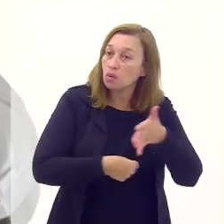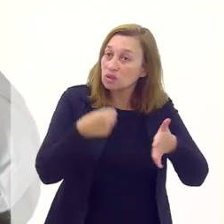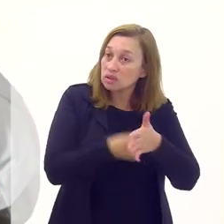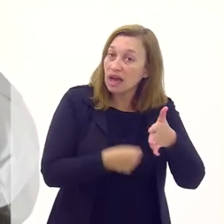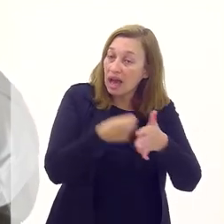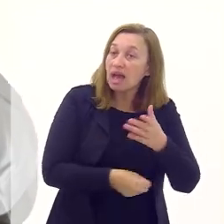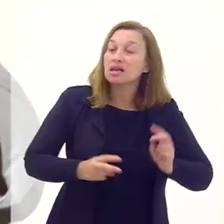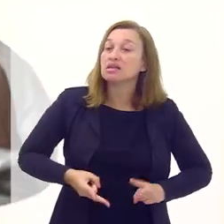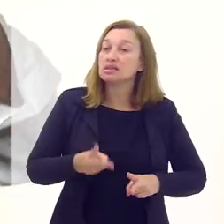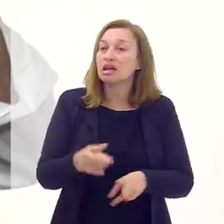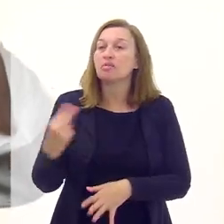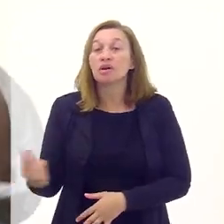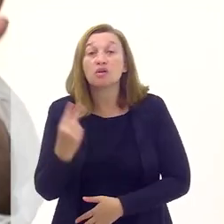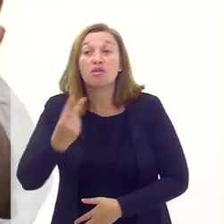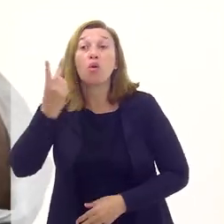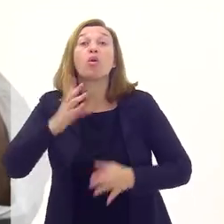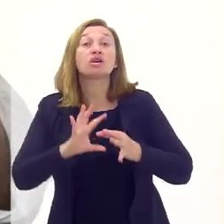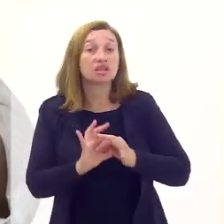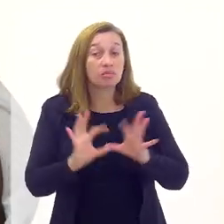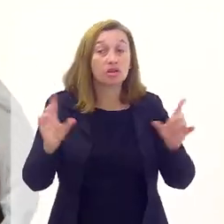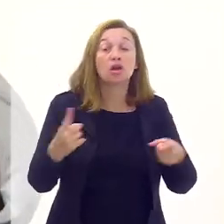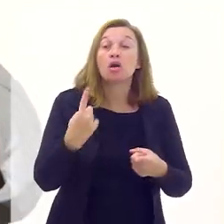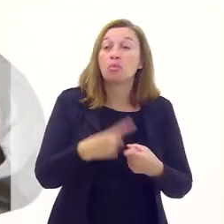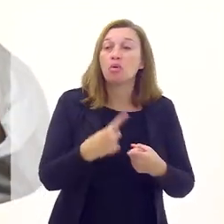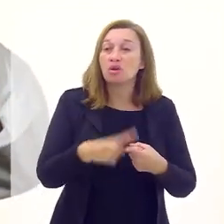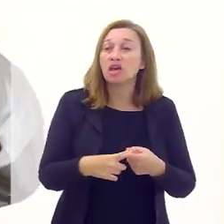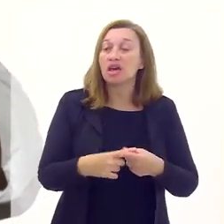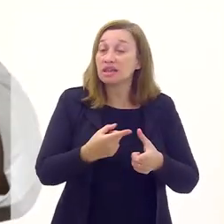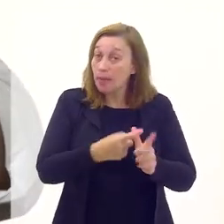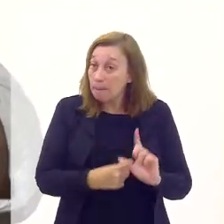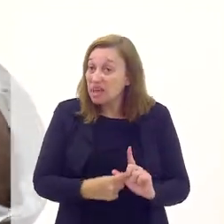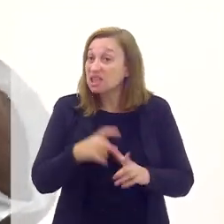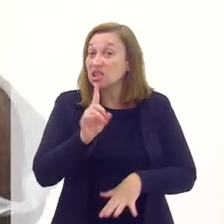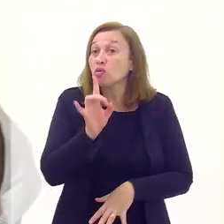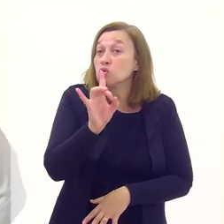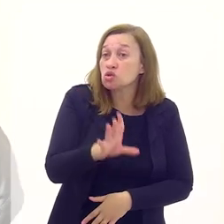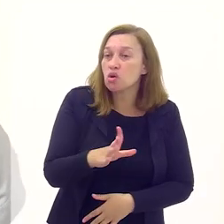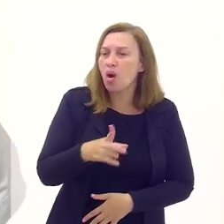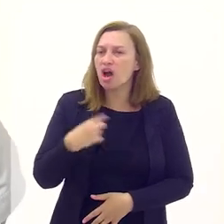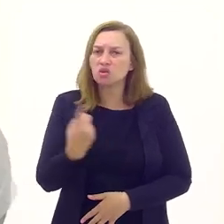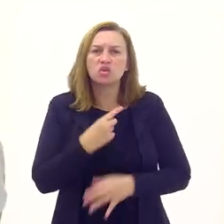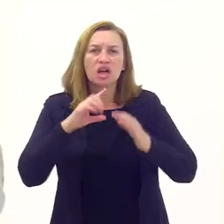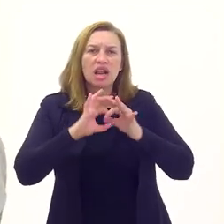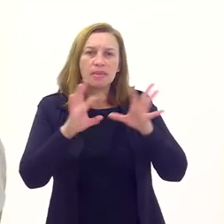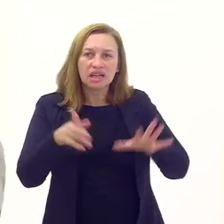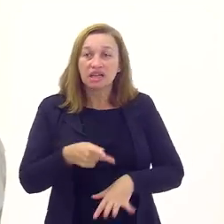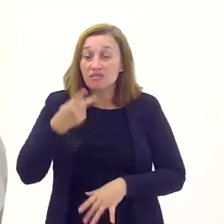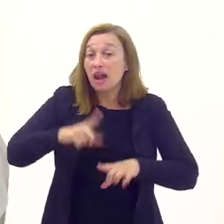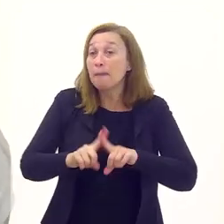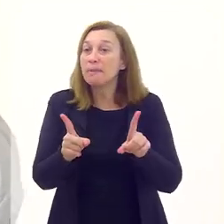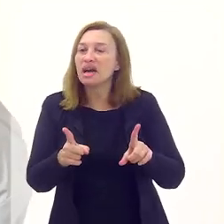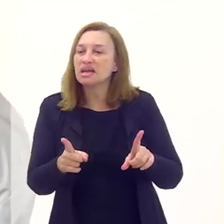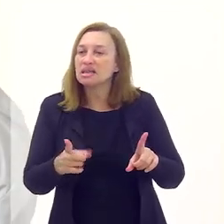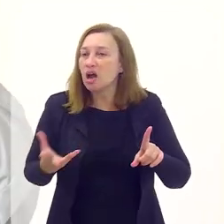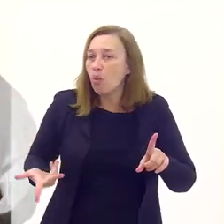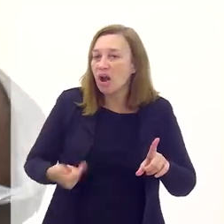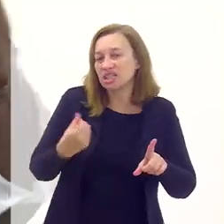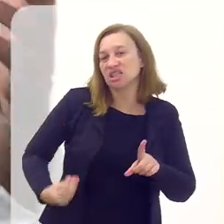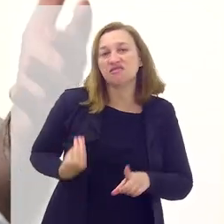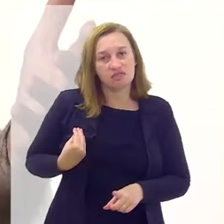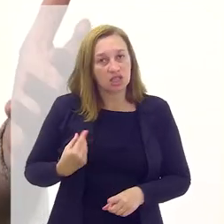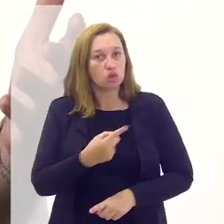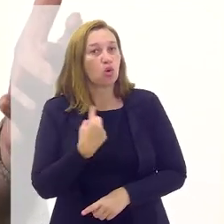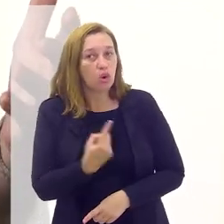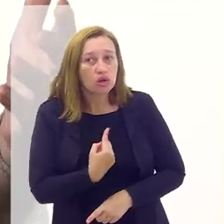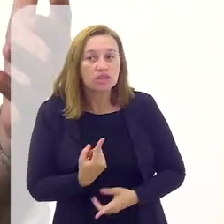lutar pelos valores democráticos, porque deles depende não só a nossa liberdade, mas a nossa